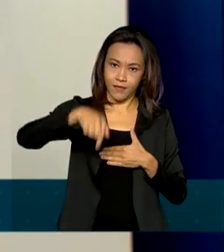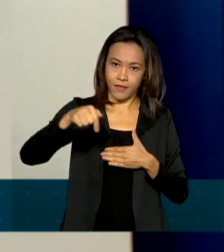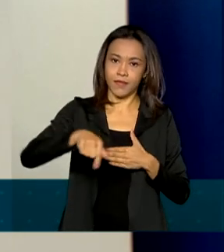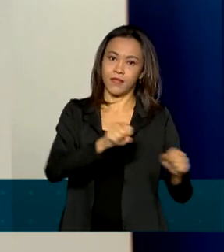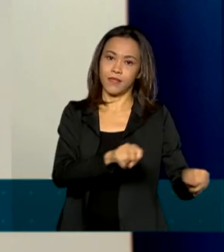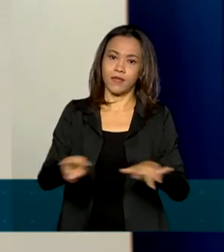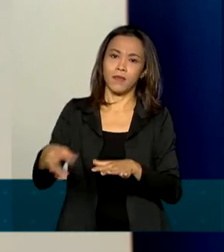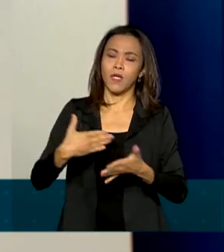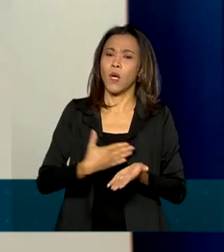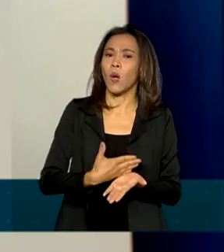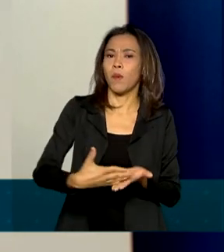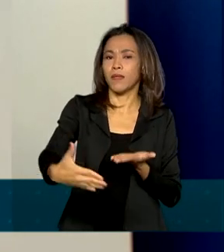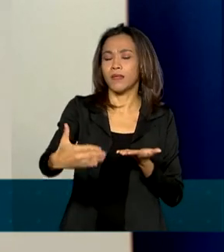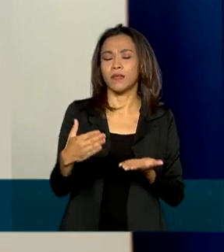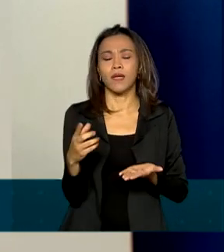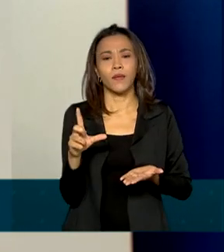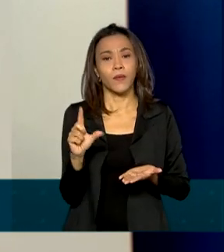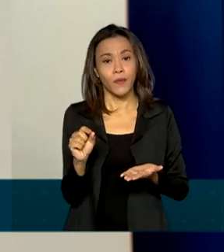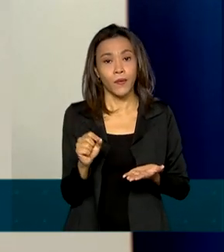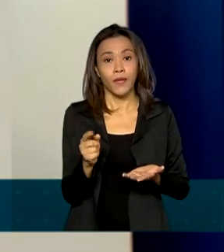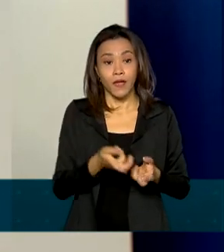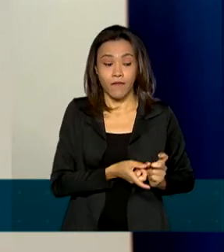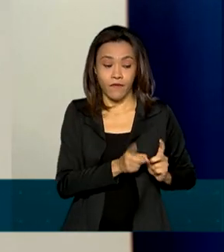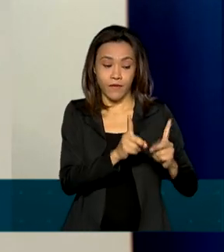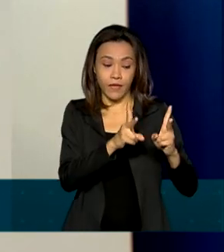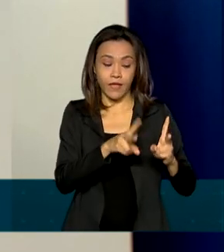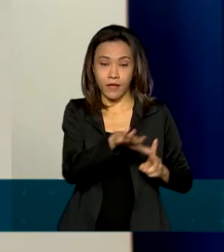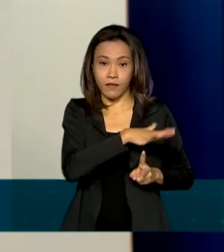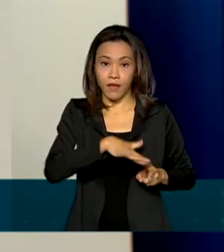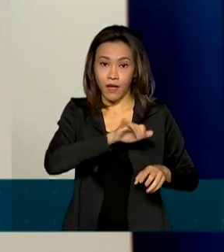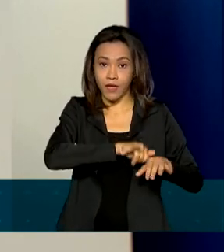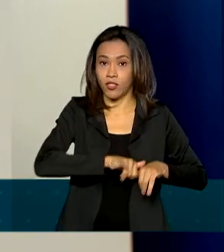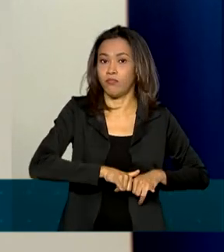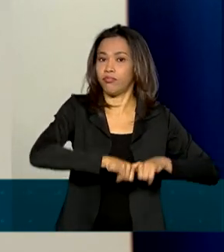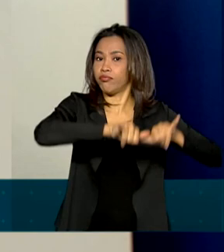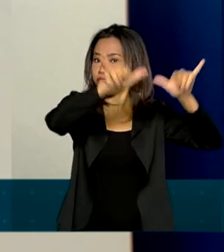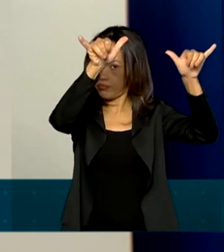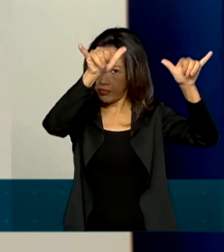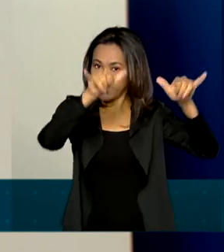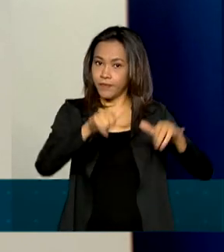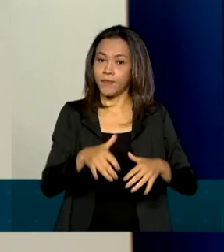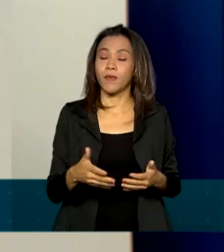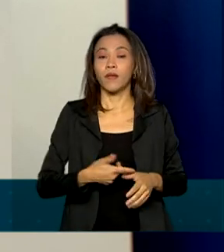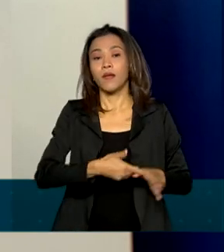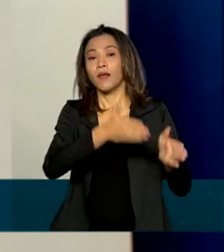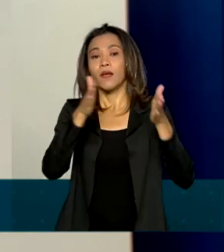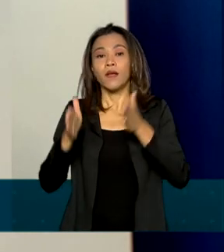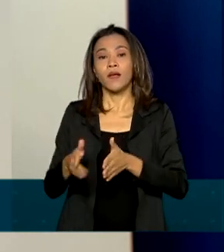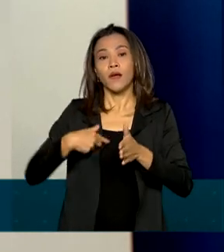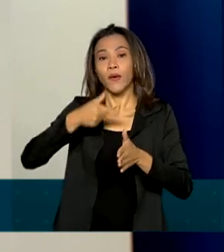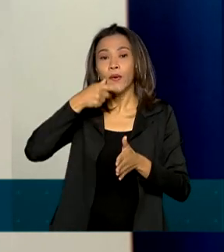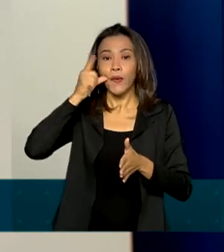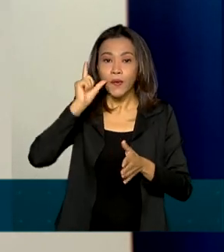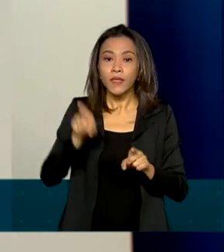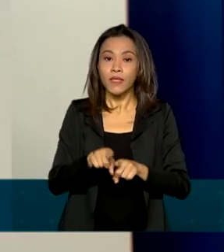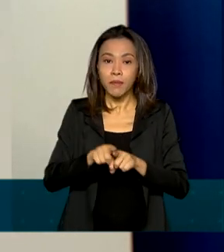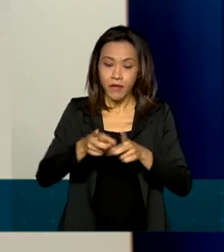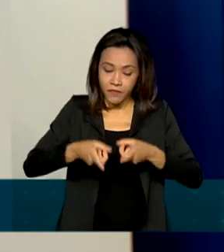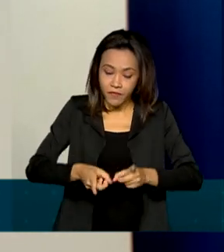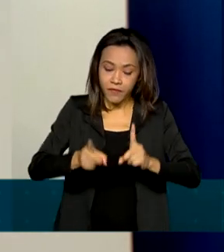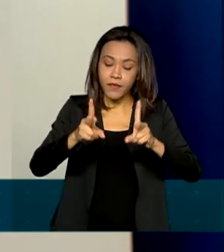Elas começaram com as privatizações na área de aeroportos e ontem nós tivemos a privatização